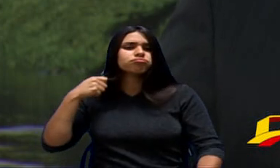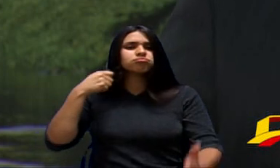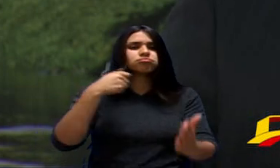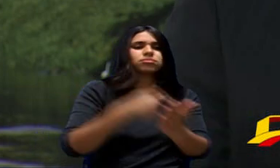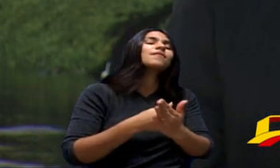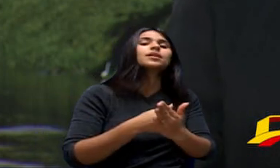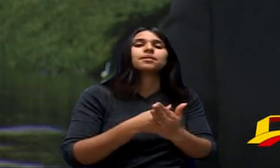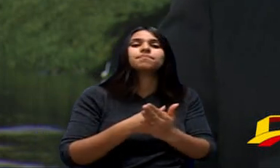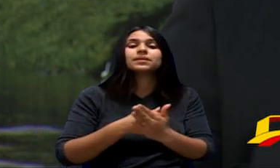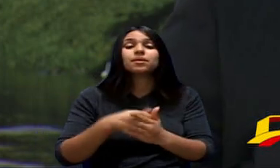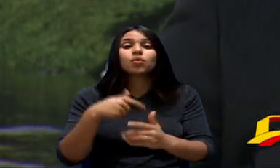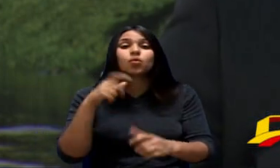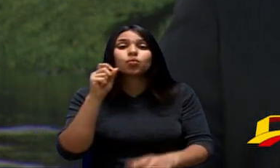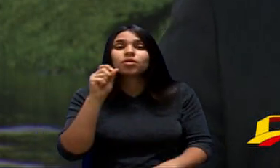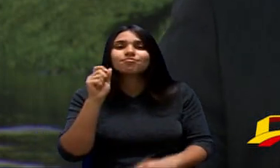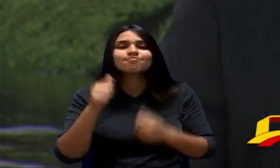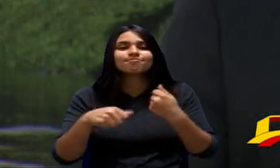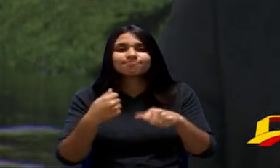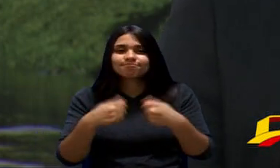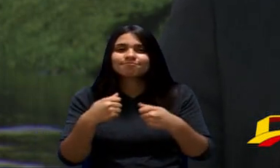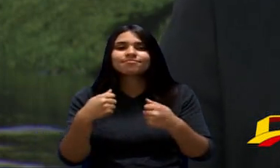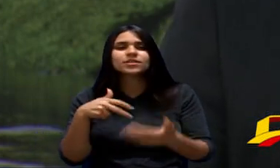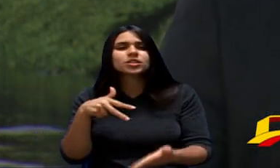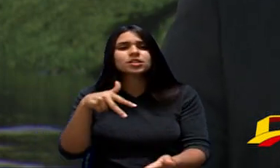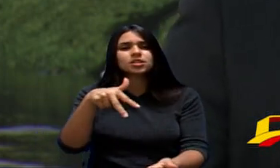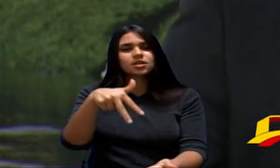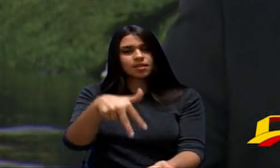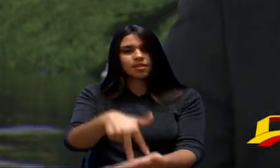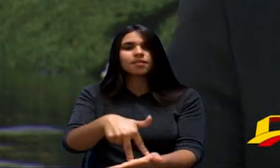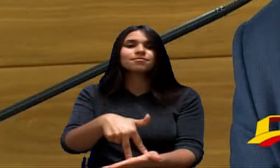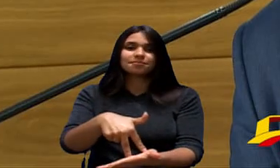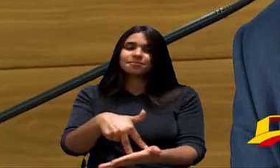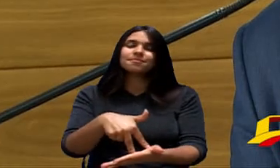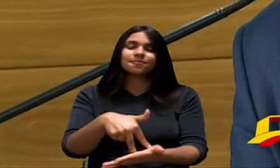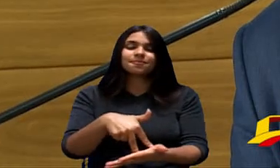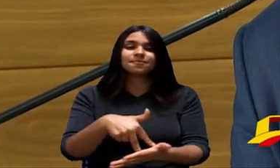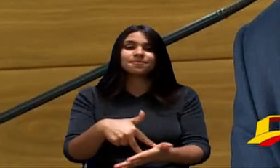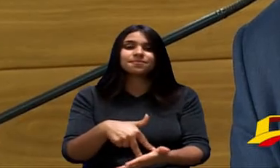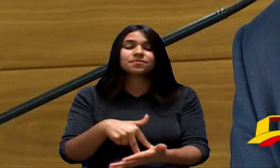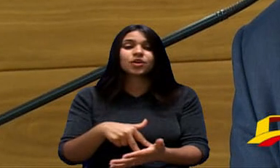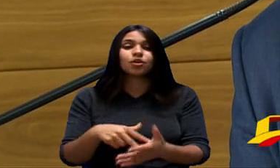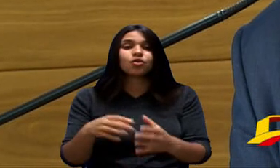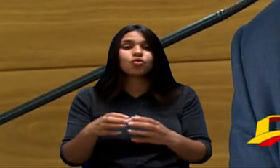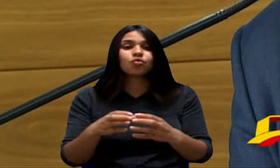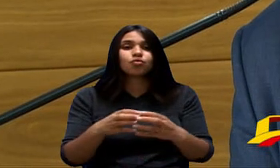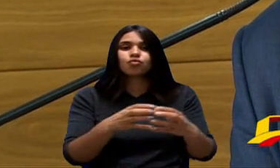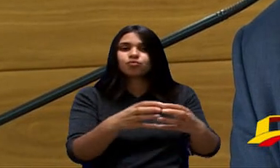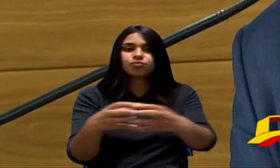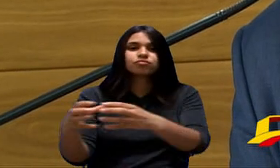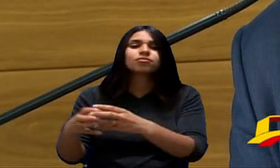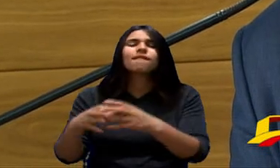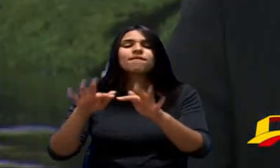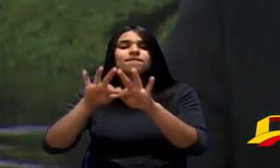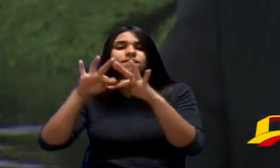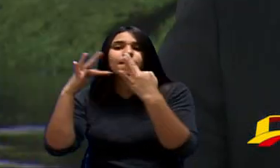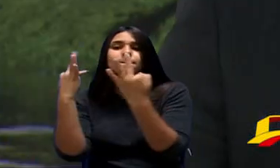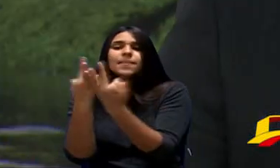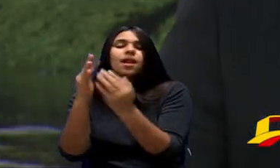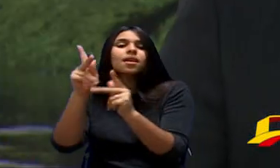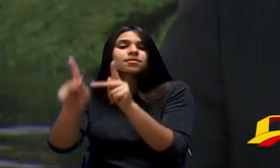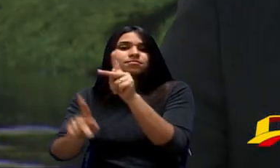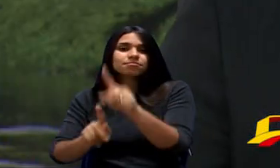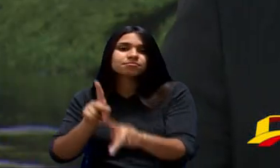Precisar Deste Vereador Fábio Simoa Estou À Disposição Para Defender A Categoria Defender A Família E A